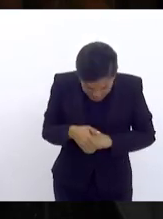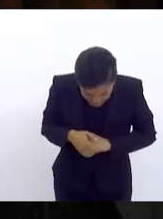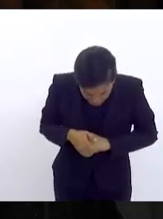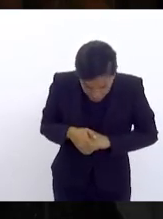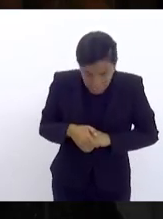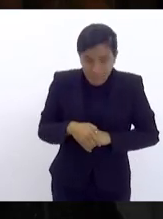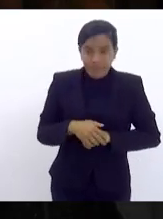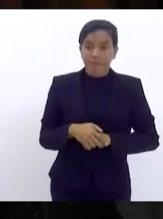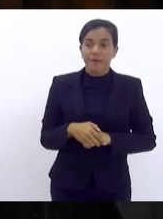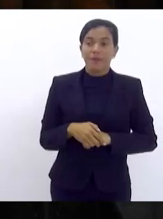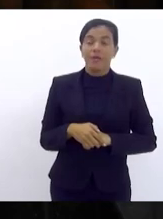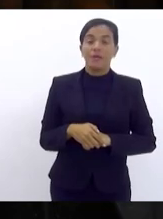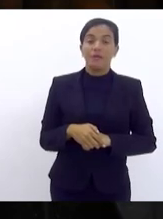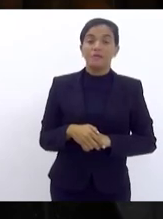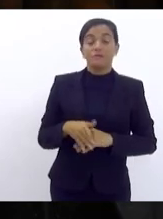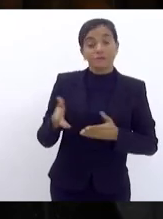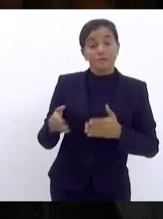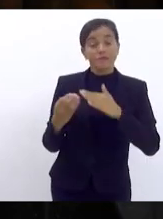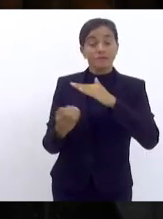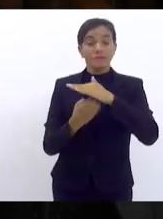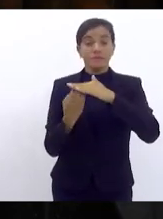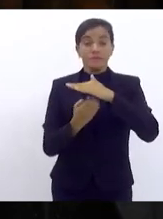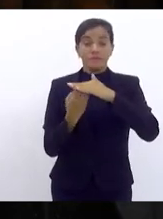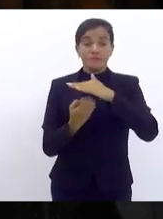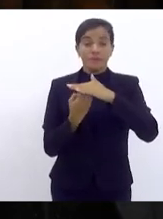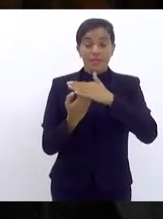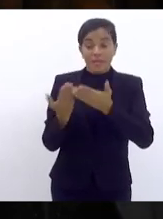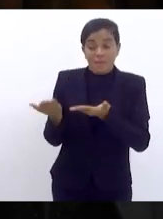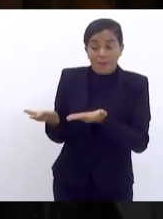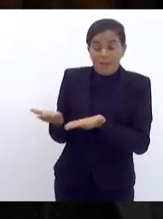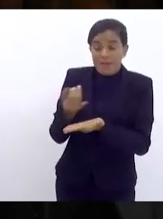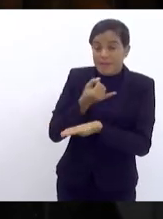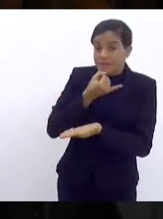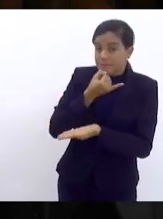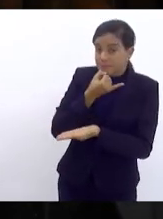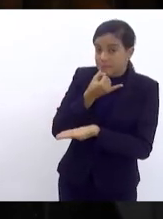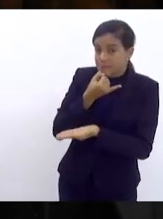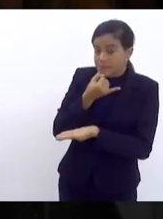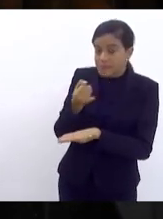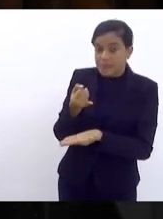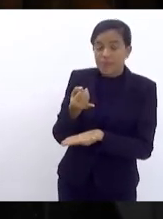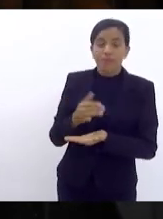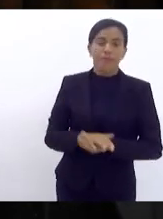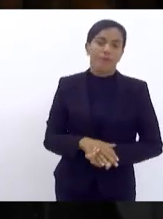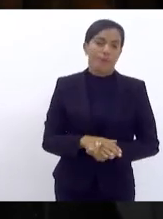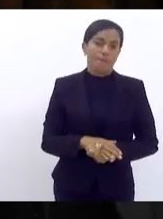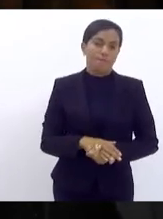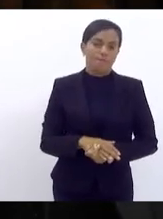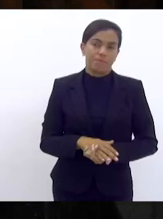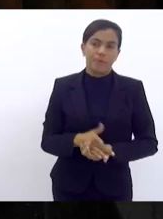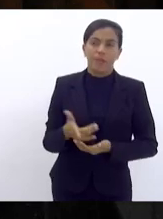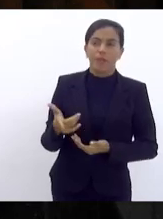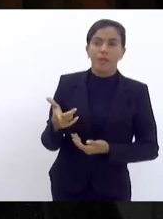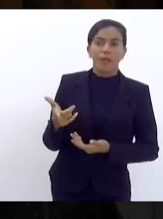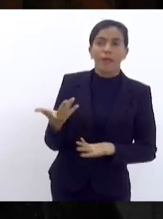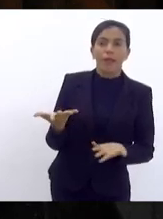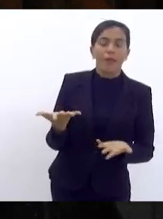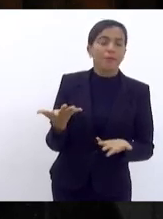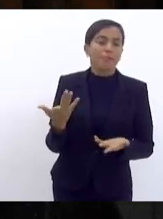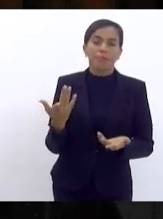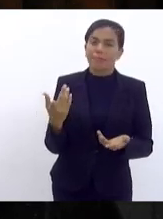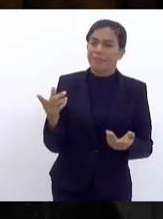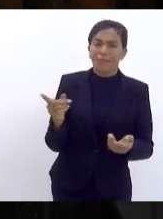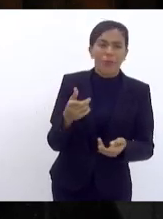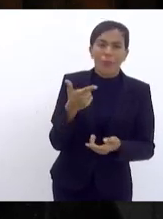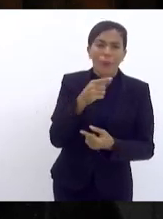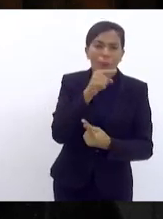Porém, essa empresa, essa infeliz empresa que deve estar longe da prestação de serviço público